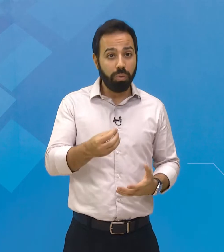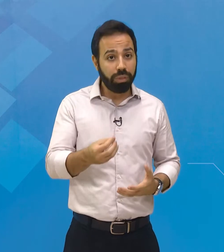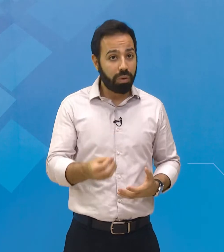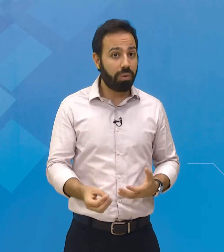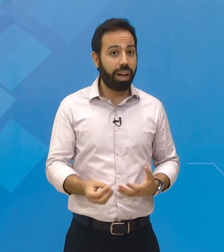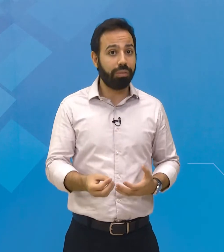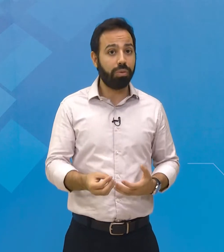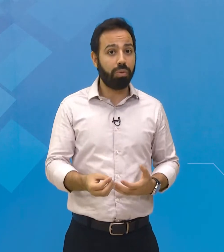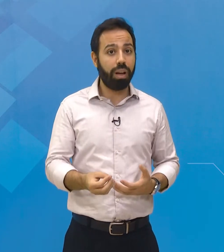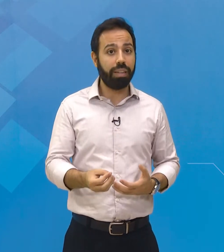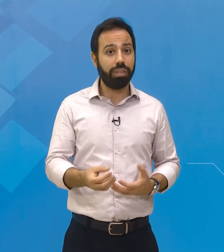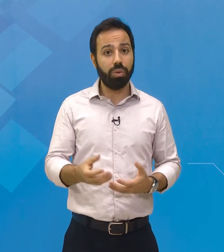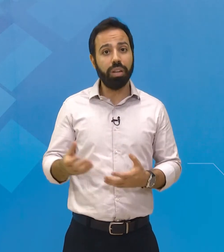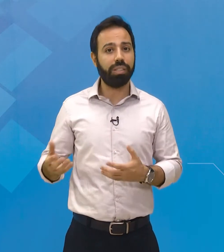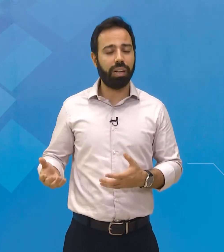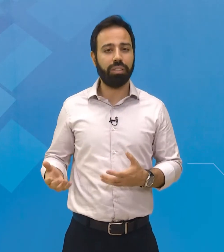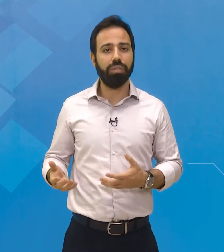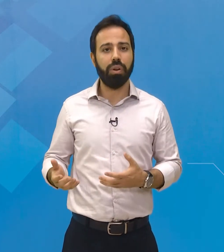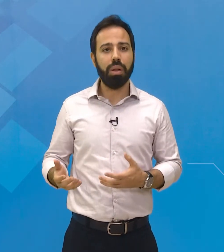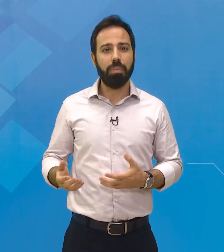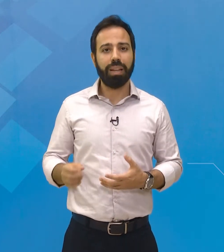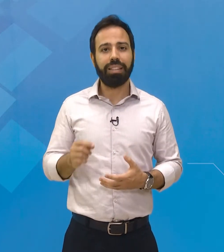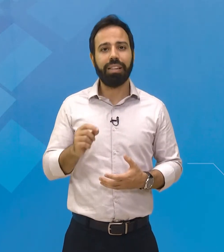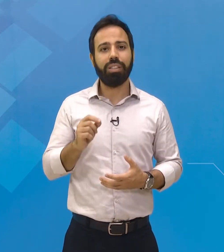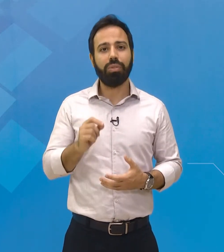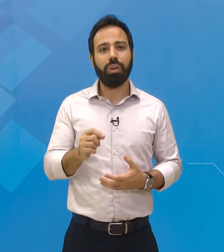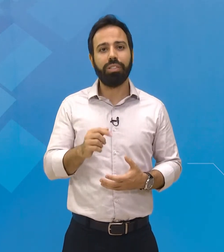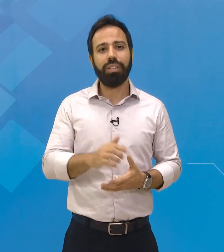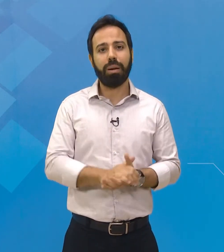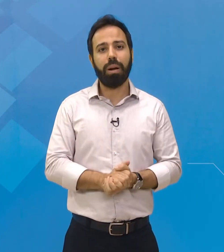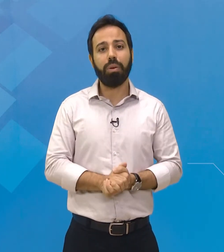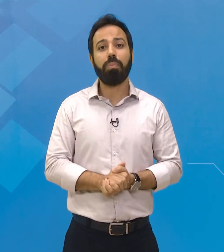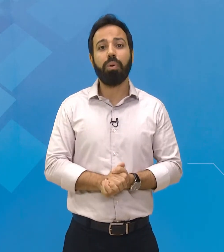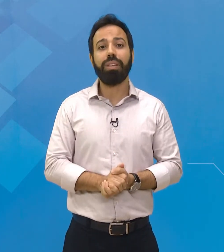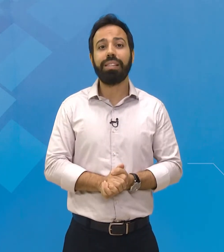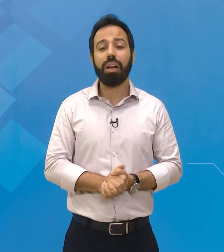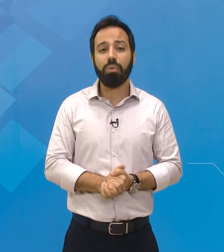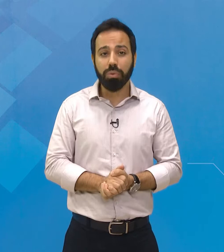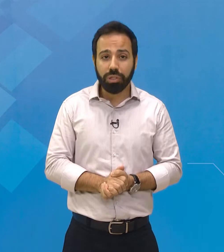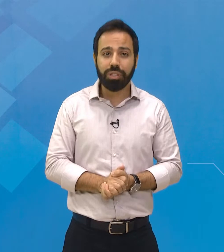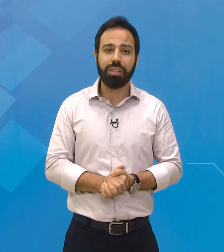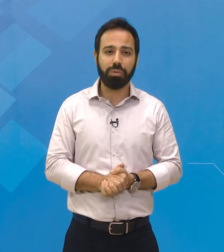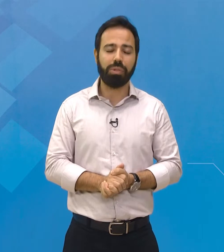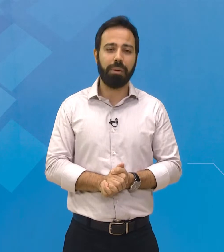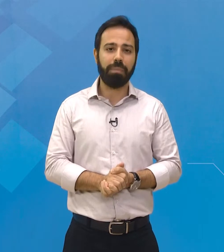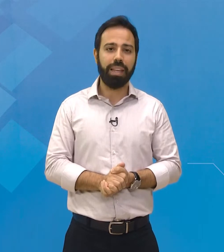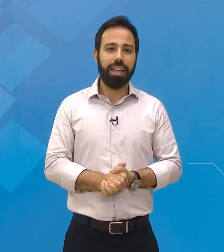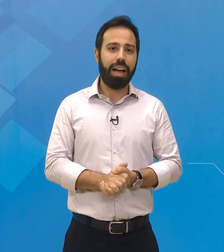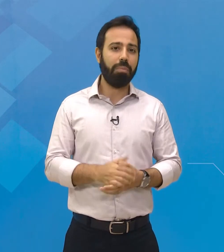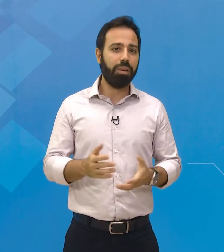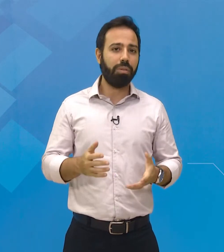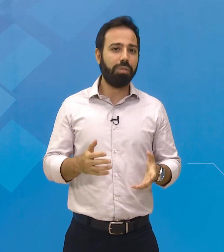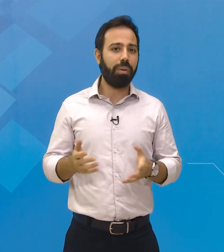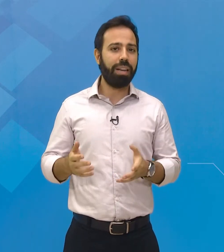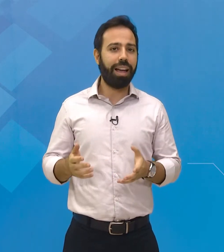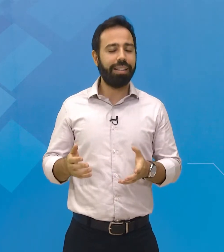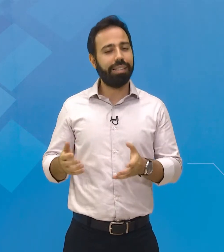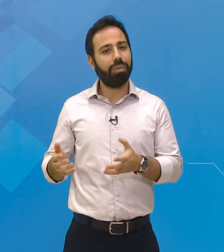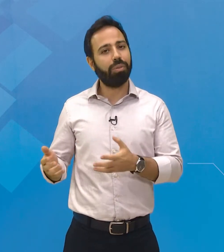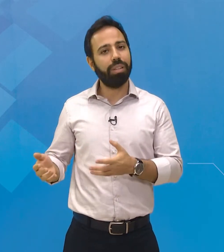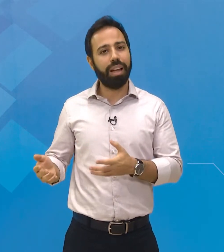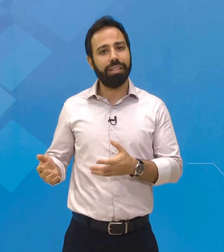foram condecorados com rarias do Legislativo pela trajetória de trabalho em prol da saúde de São José. Amigos,